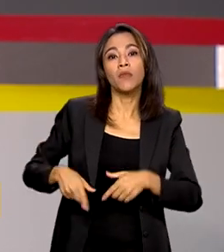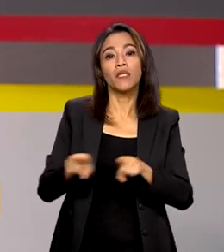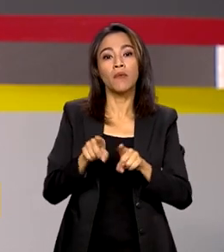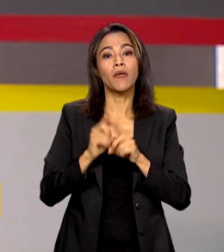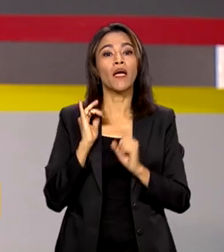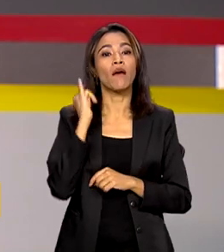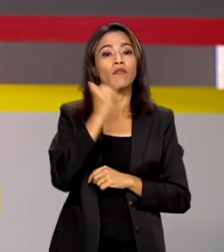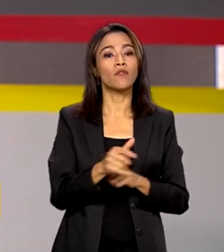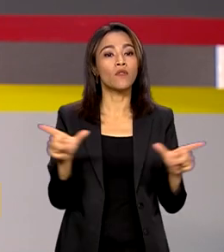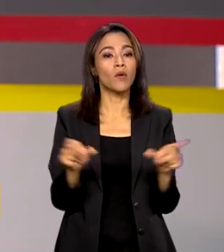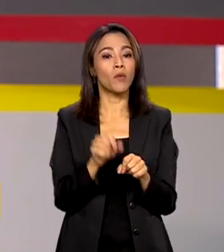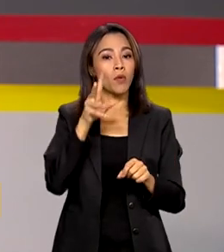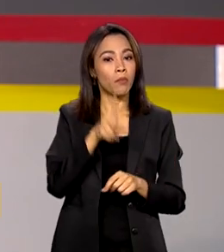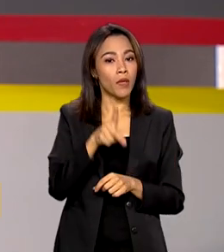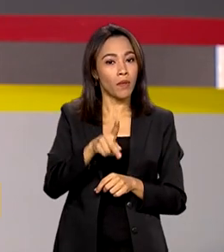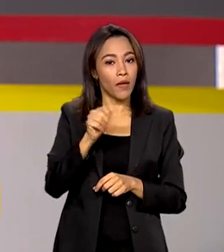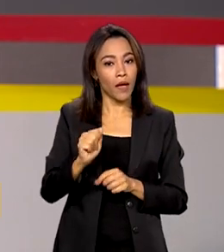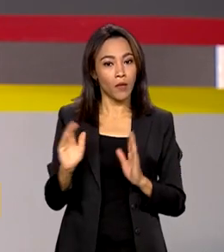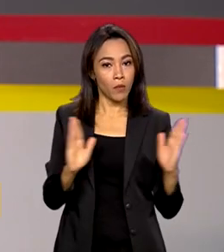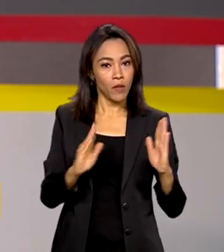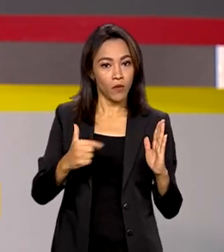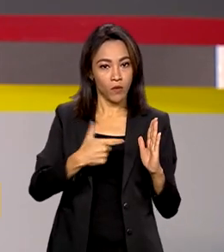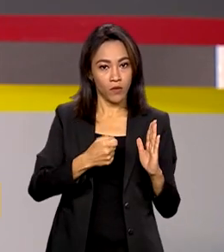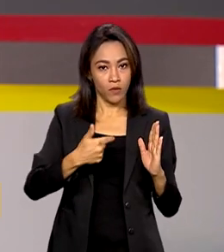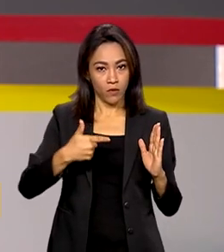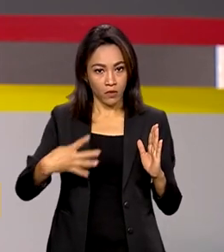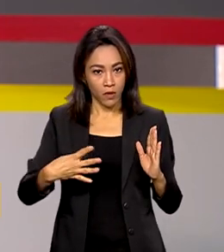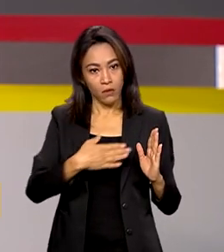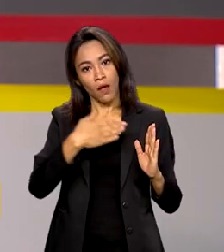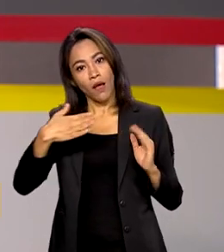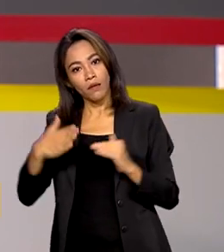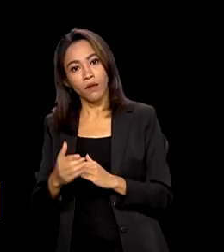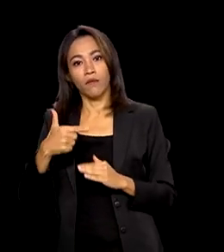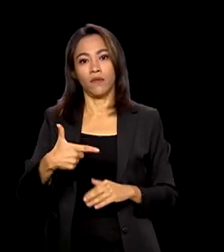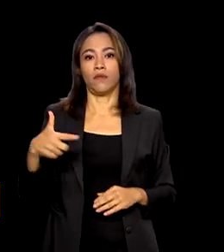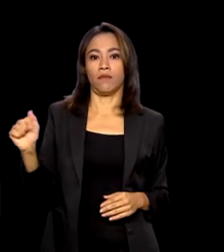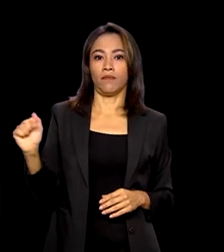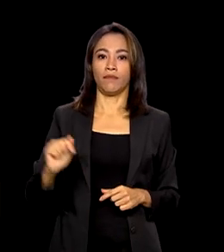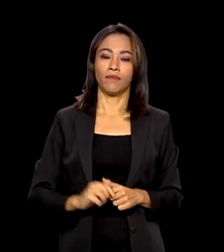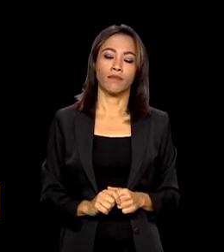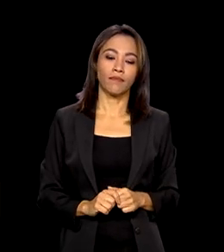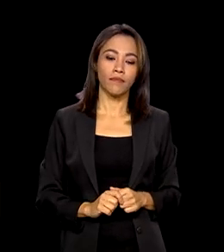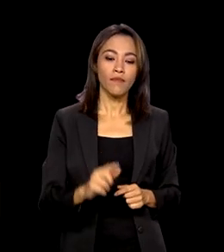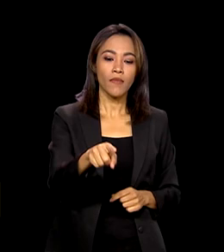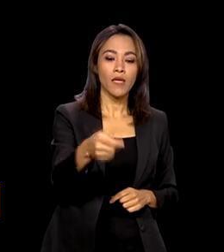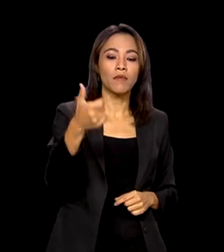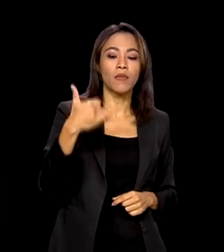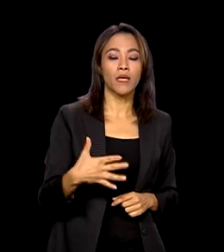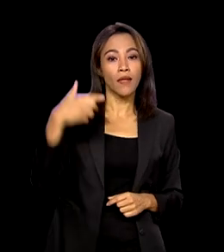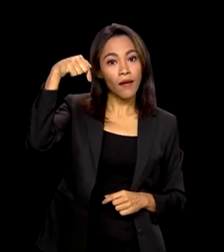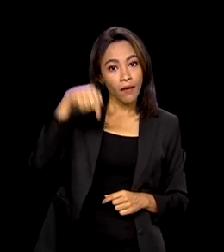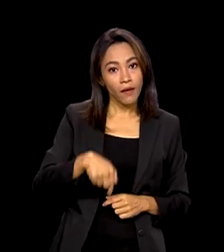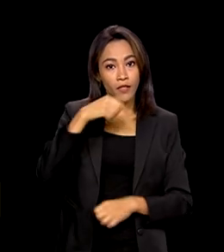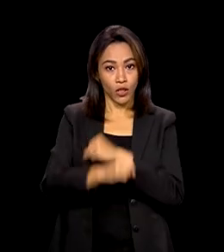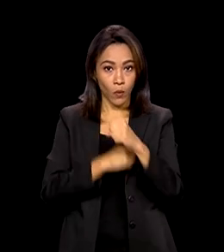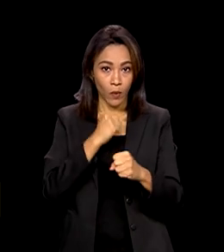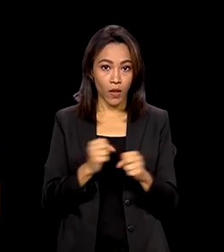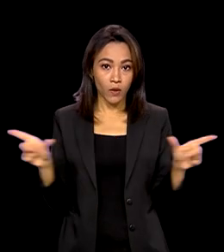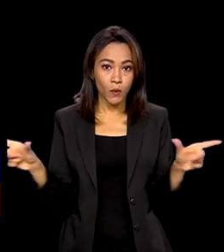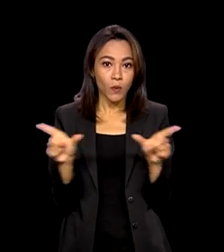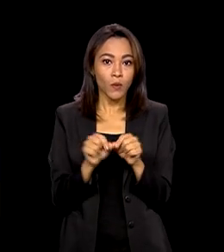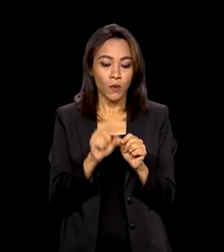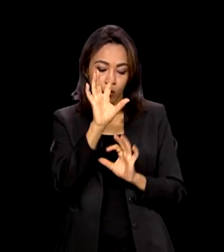ações prioritárias para o período de 2024 a 2027. Este é o ano do PPA, do Plano